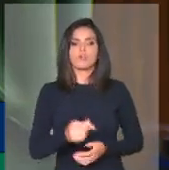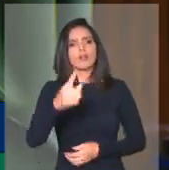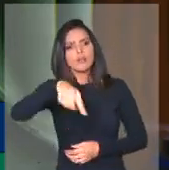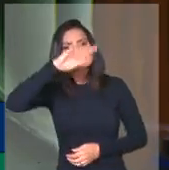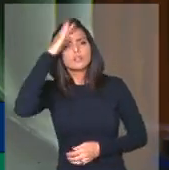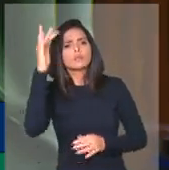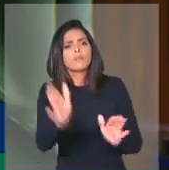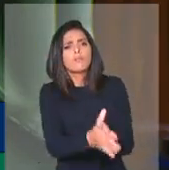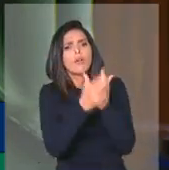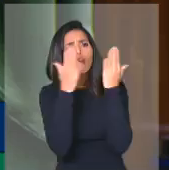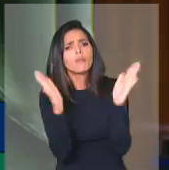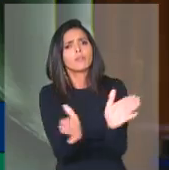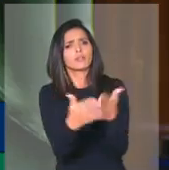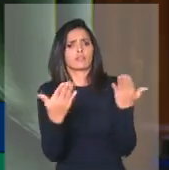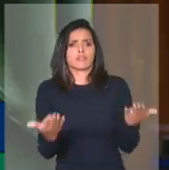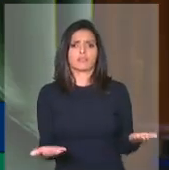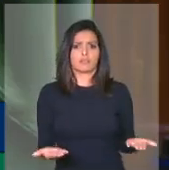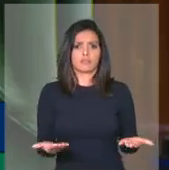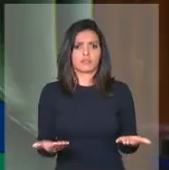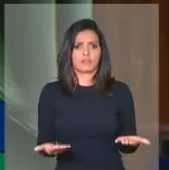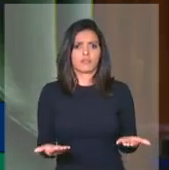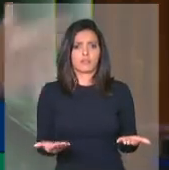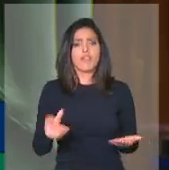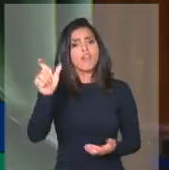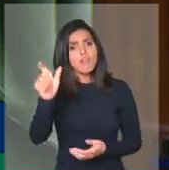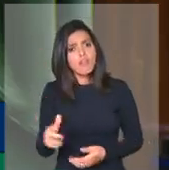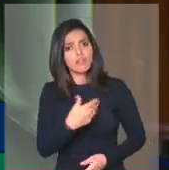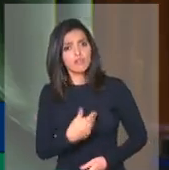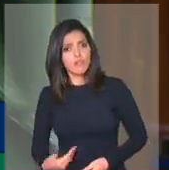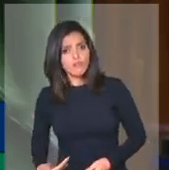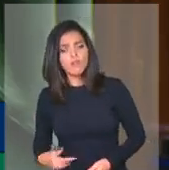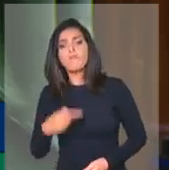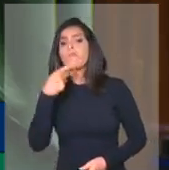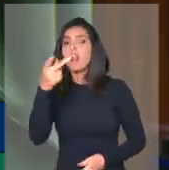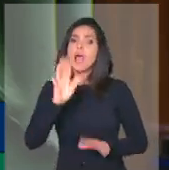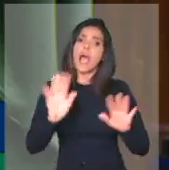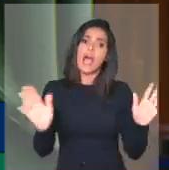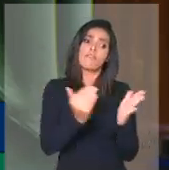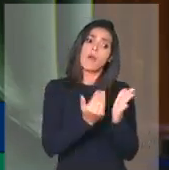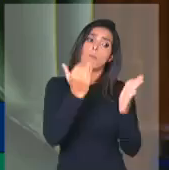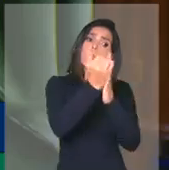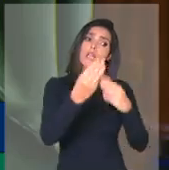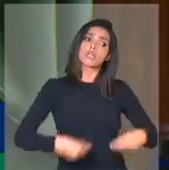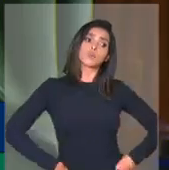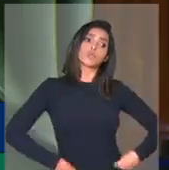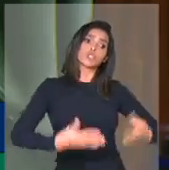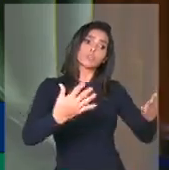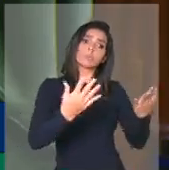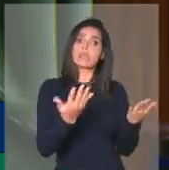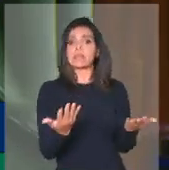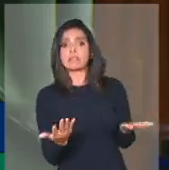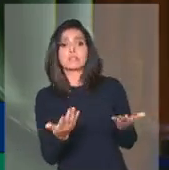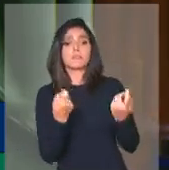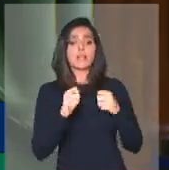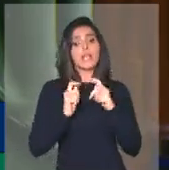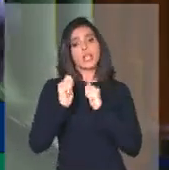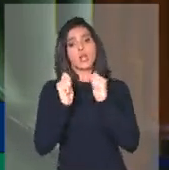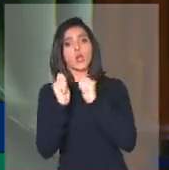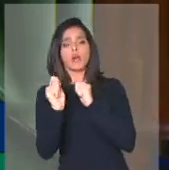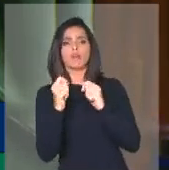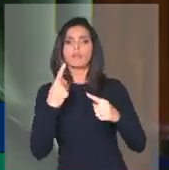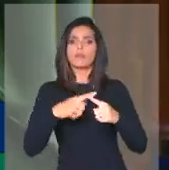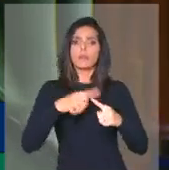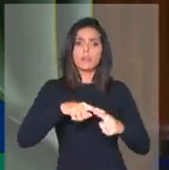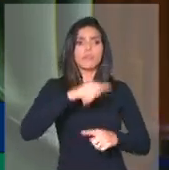necessitados. Com a negação de aumento de despesa, num país tão poderoso,